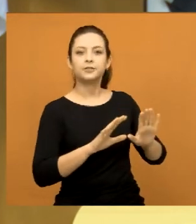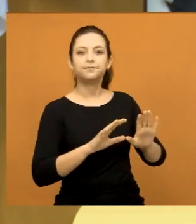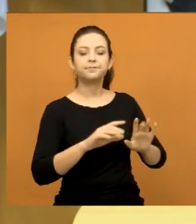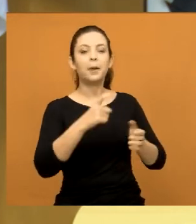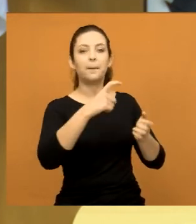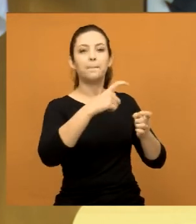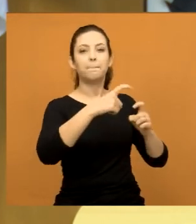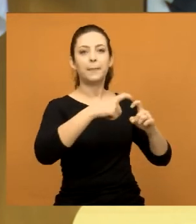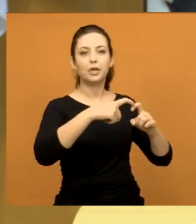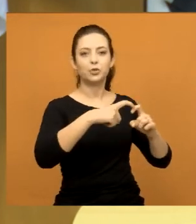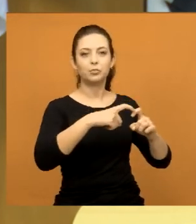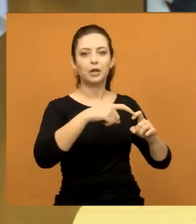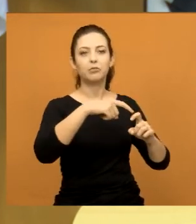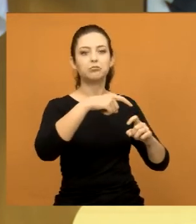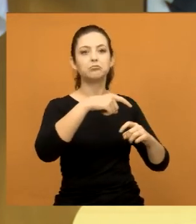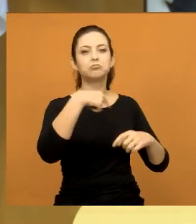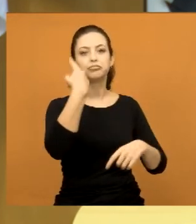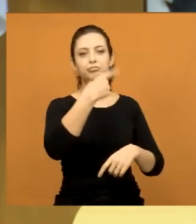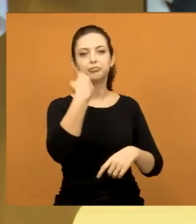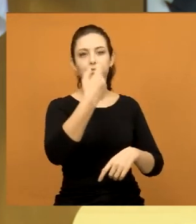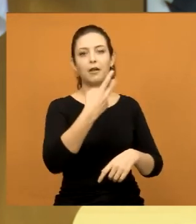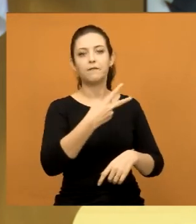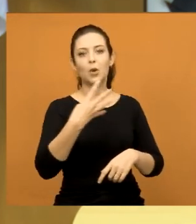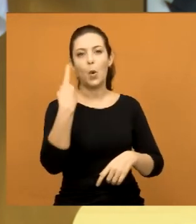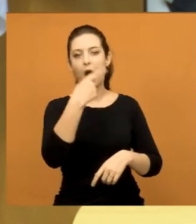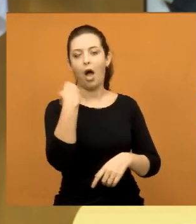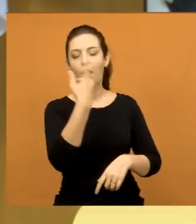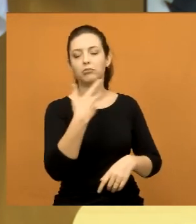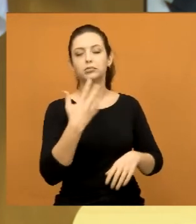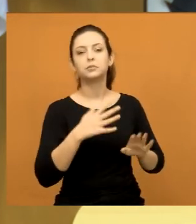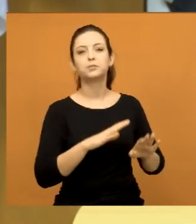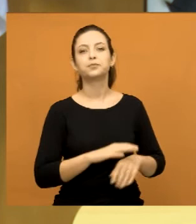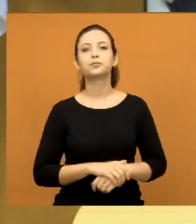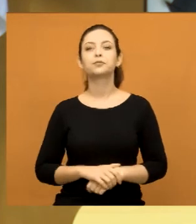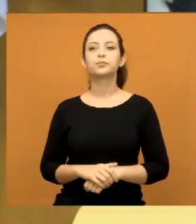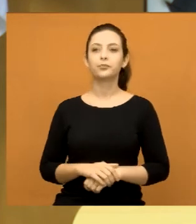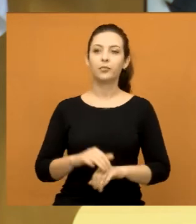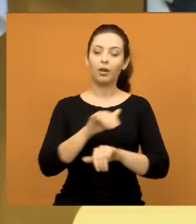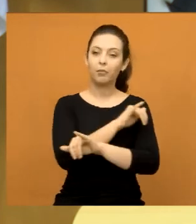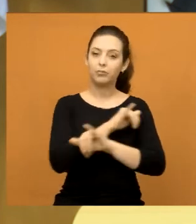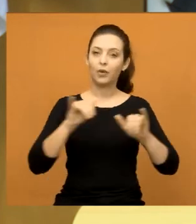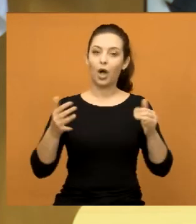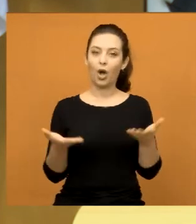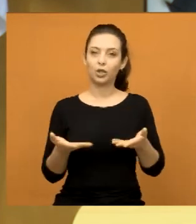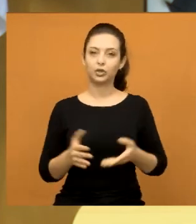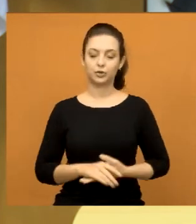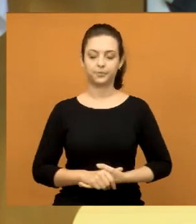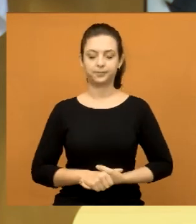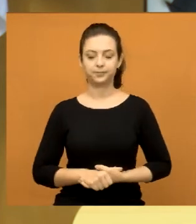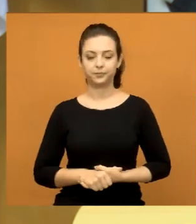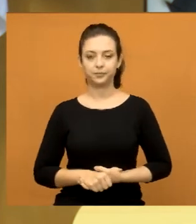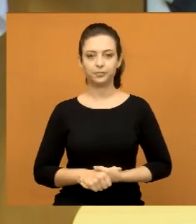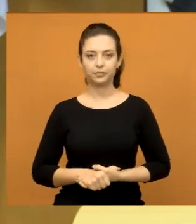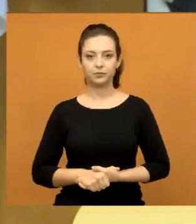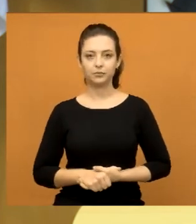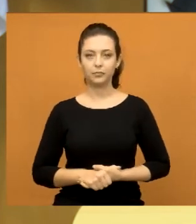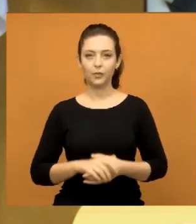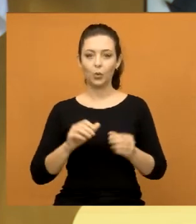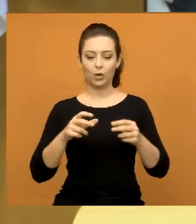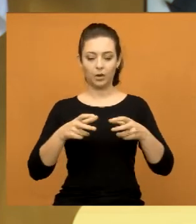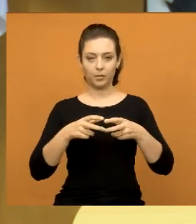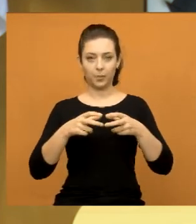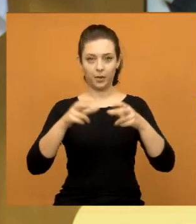é 24 horas. Mas o que me traz aqui hoje também é o respeito da Câmara